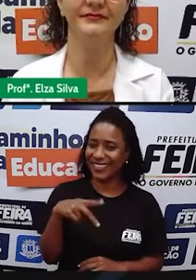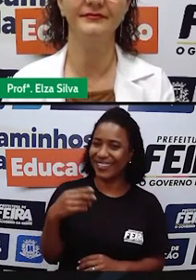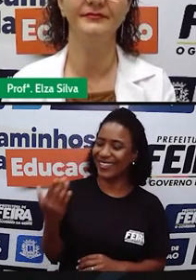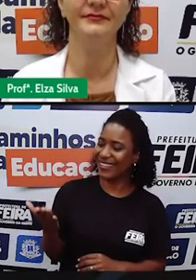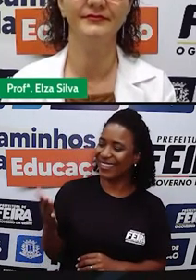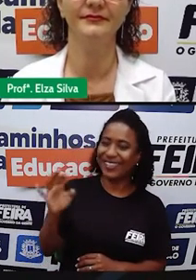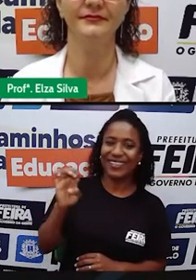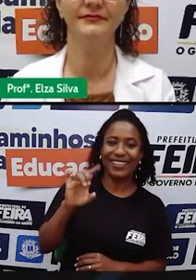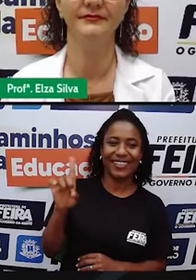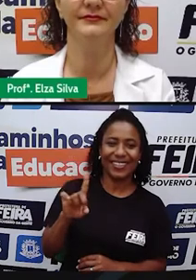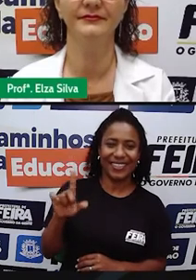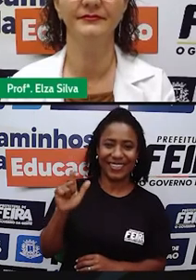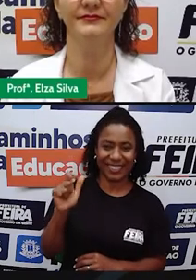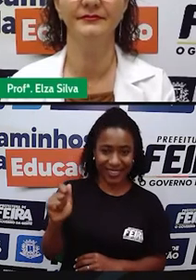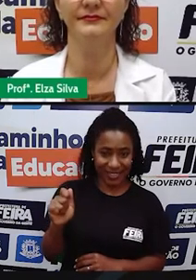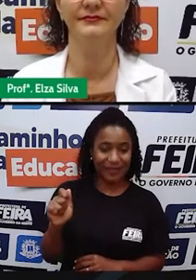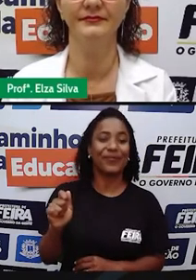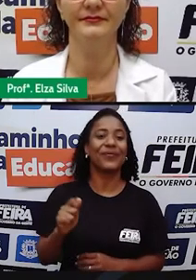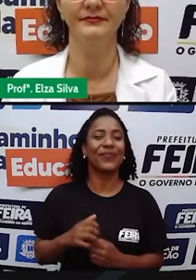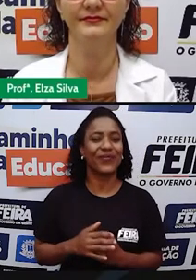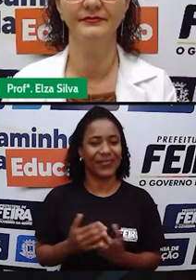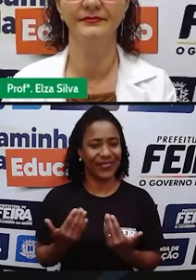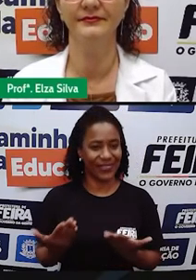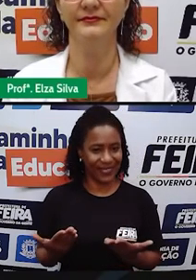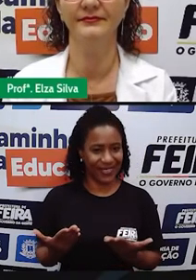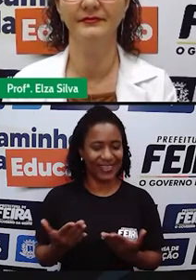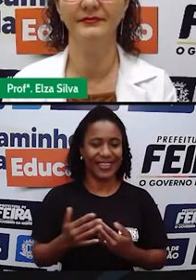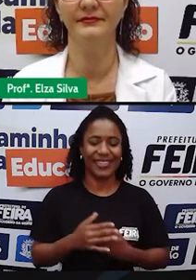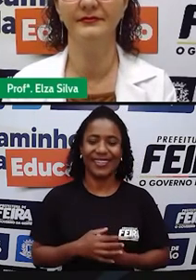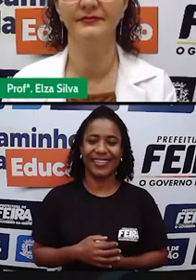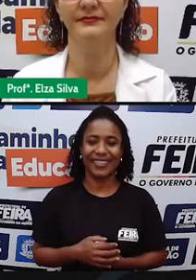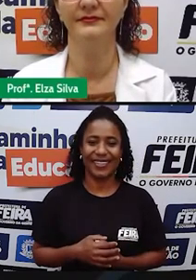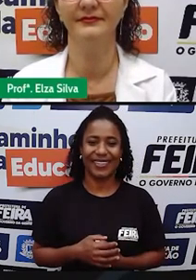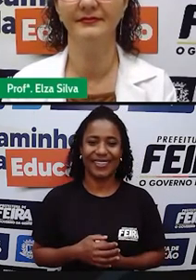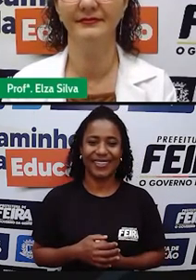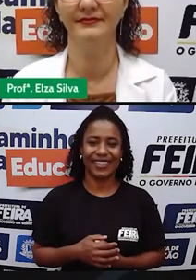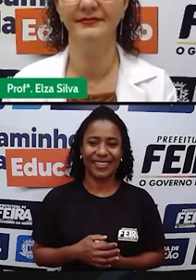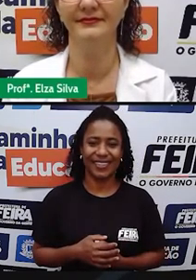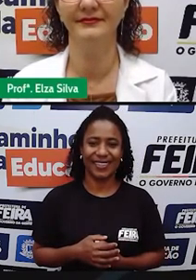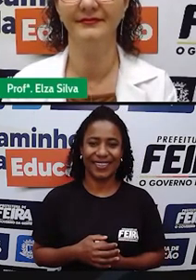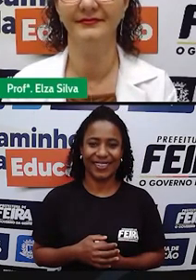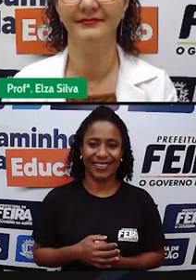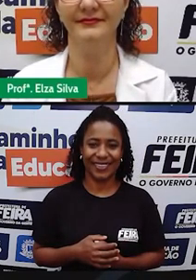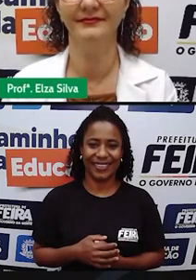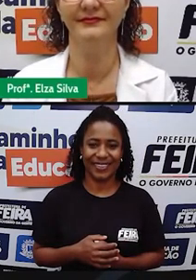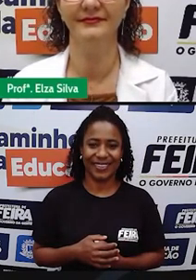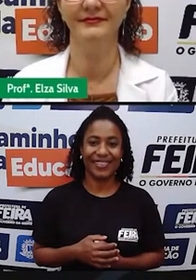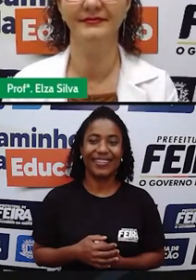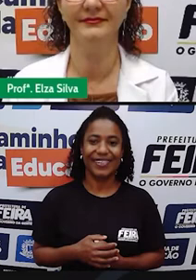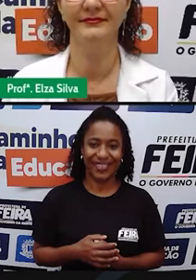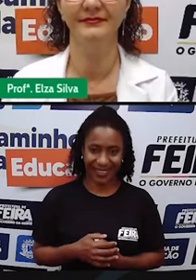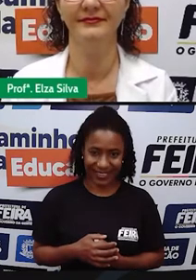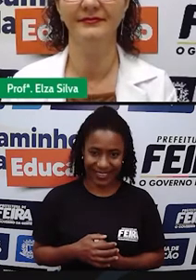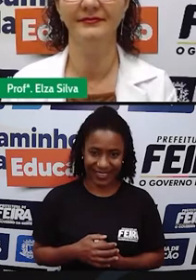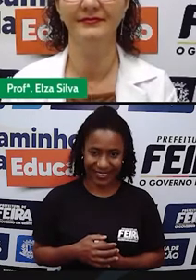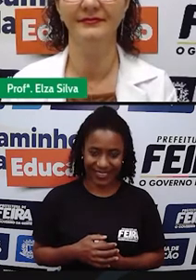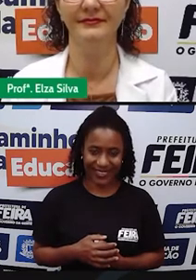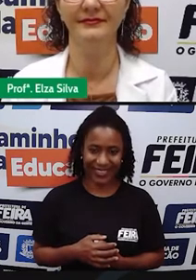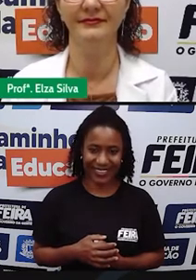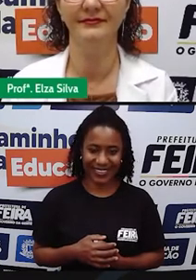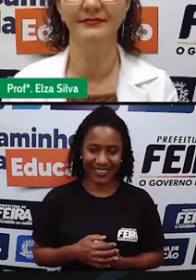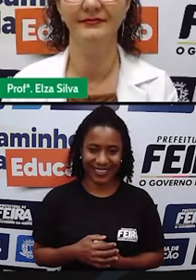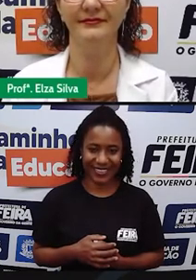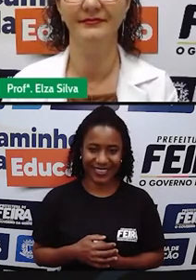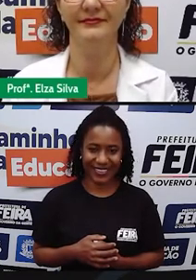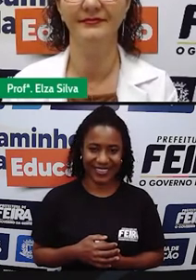Eu sou a professora Andrea e eu sou sua professora de inglês hoje. Bem-vindos a